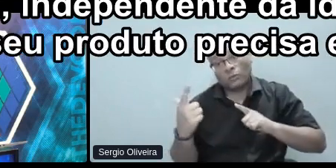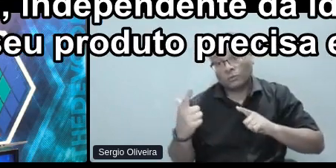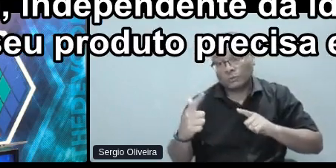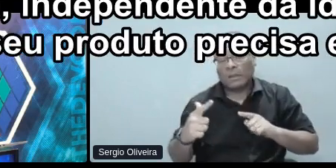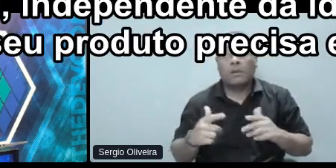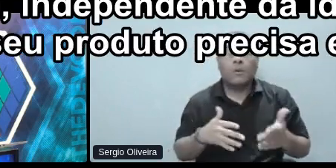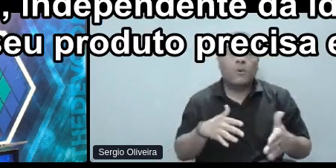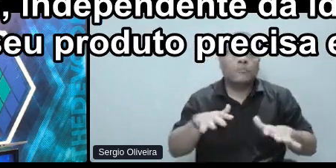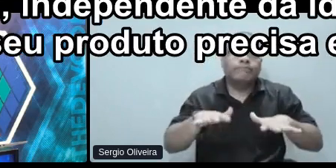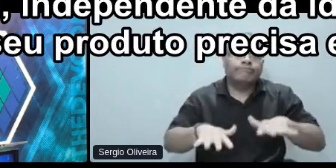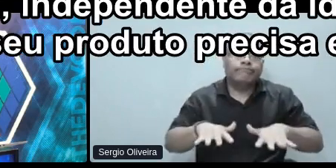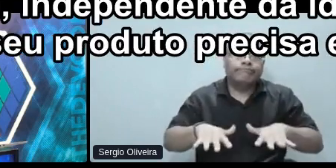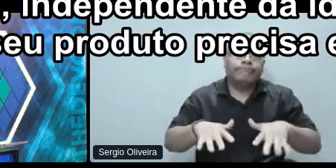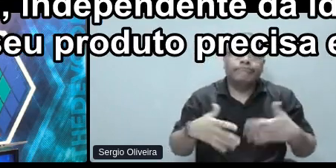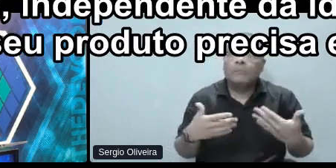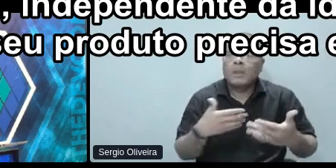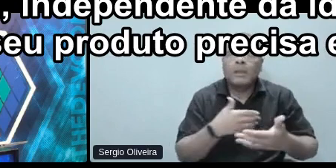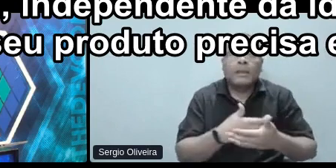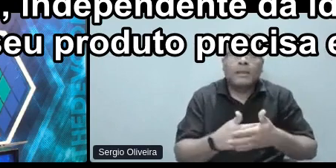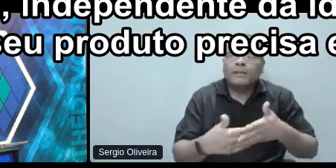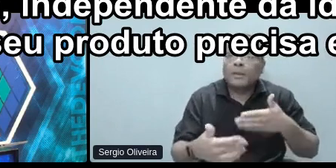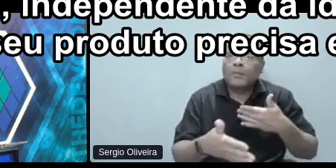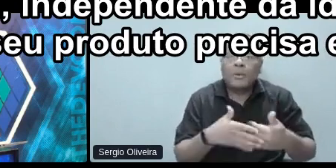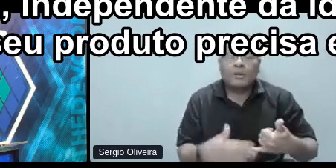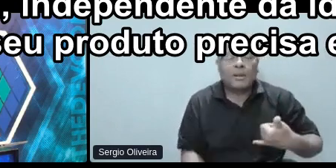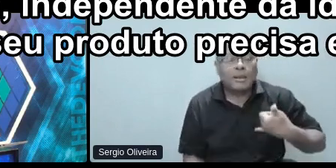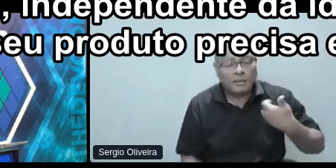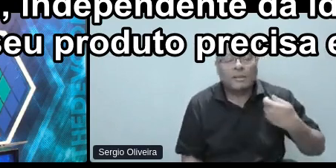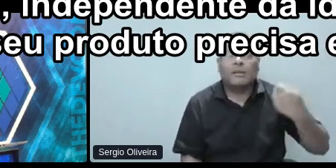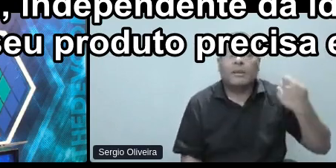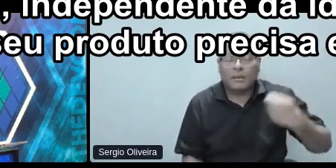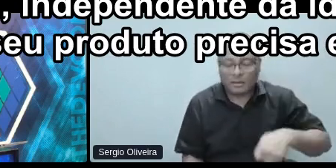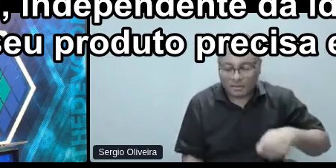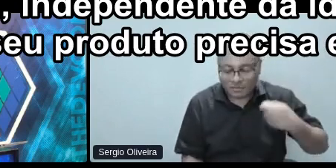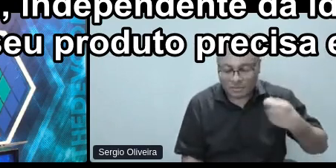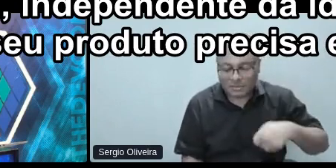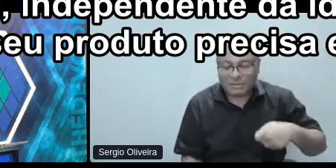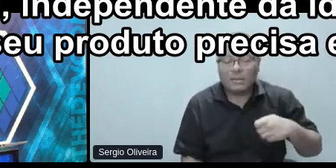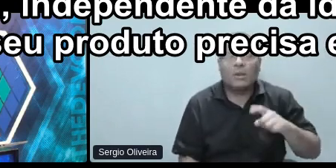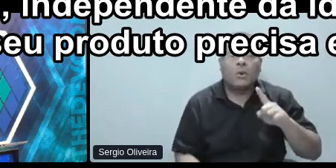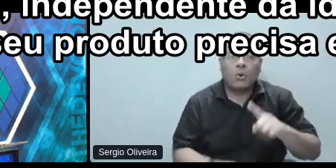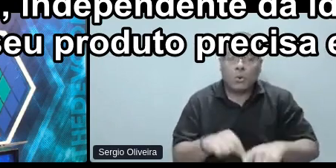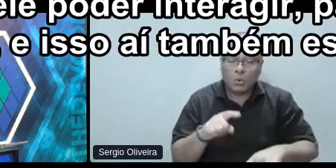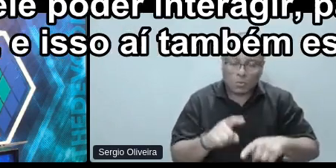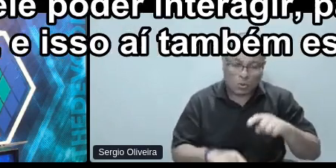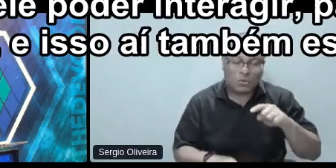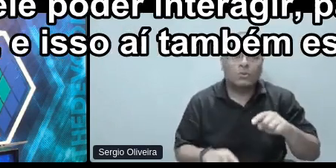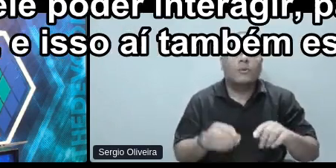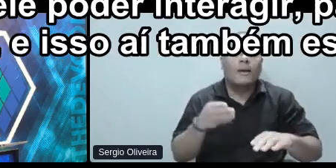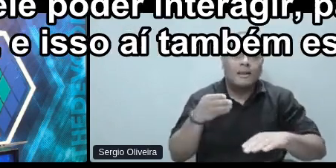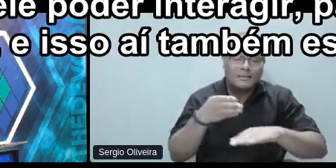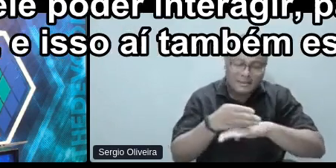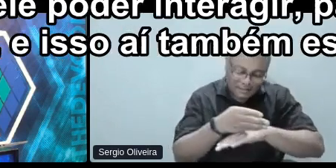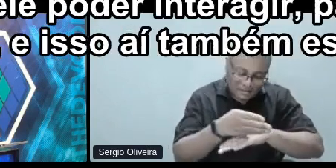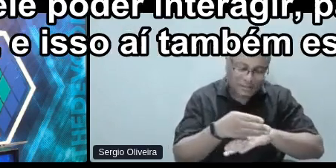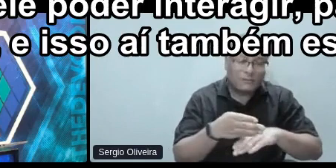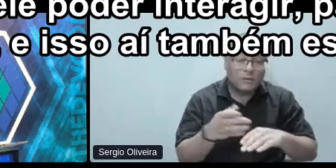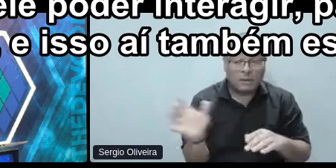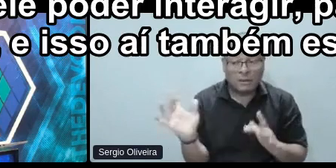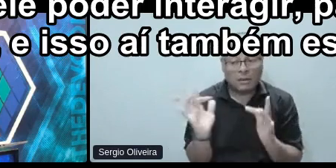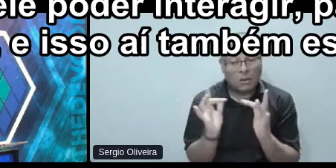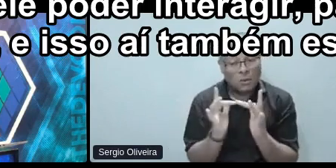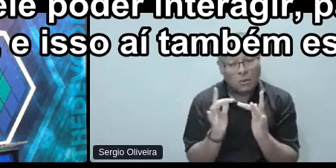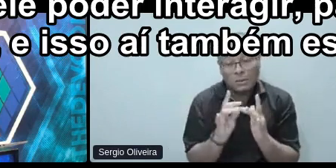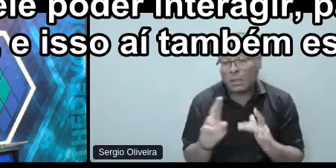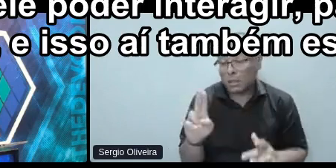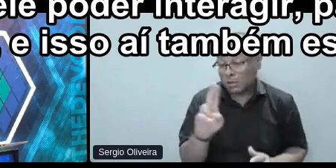reduzida, independente da idade, ela precisa estar, teu produto precisa estar acessível para ele poder interagir, para ele